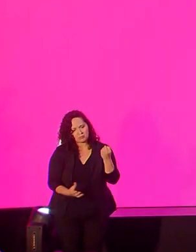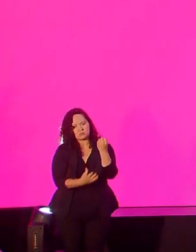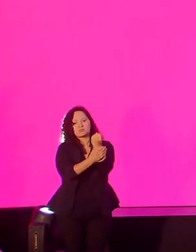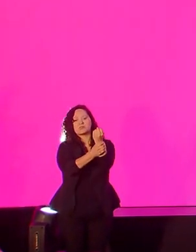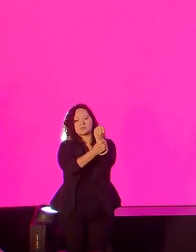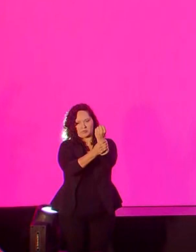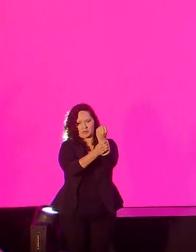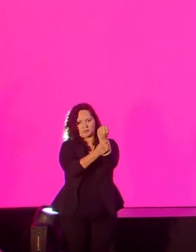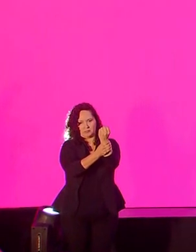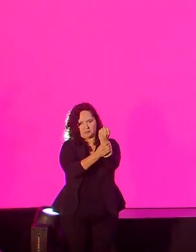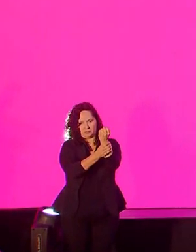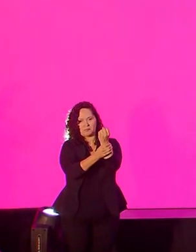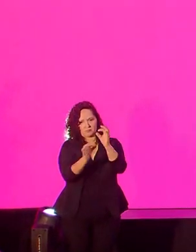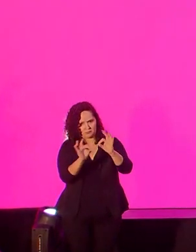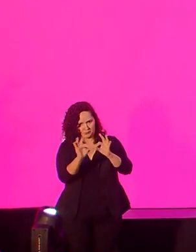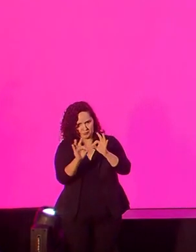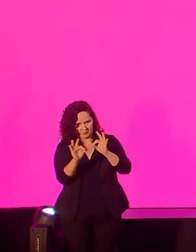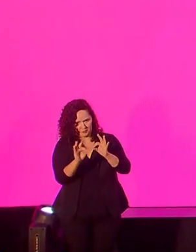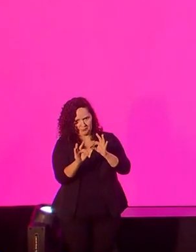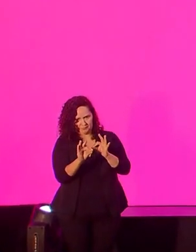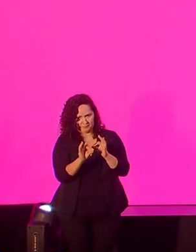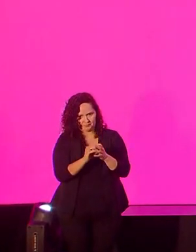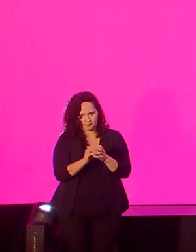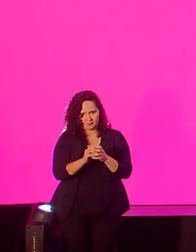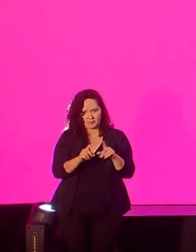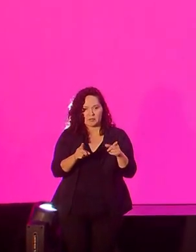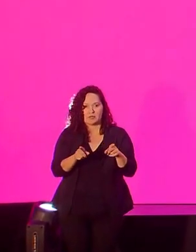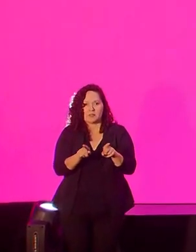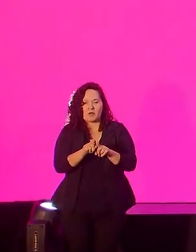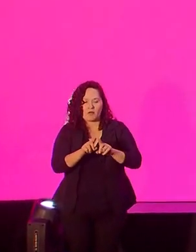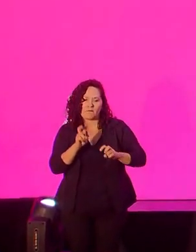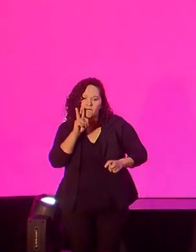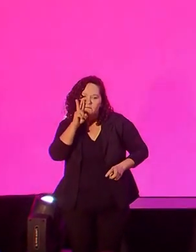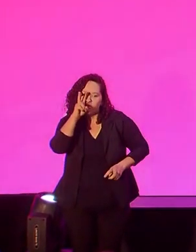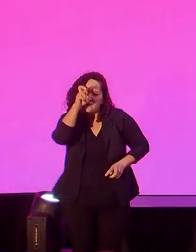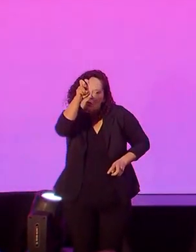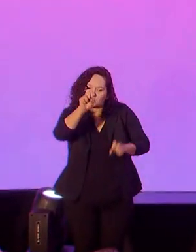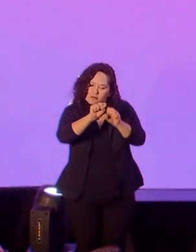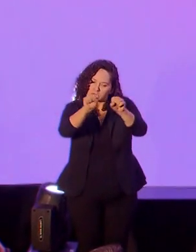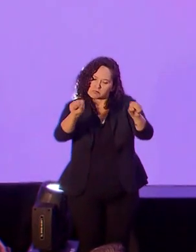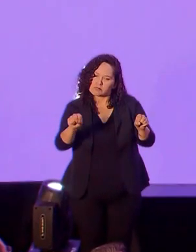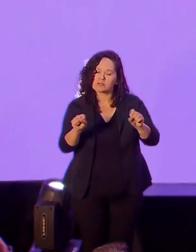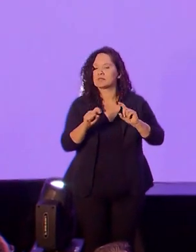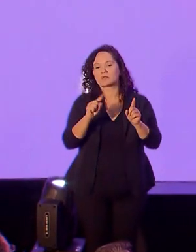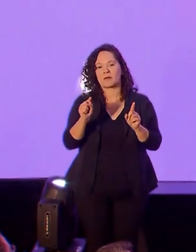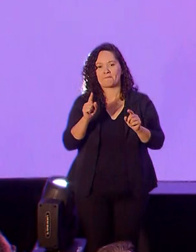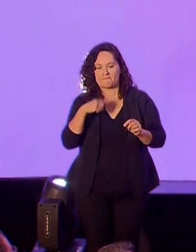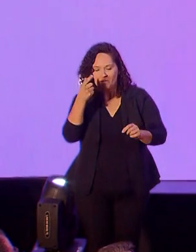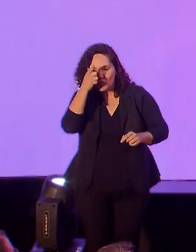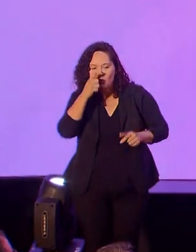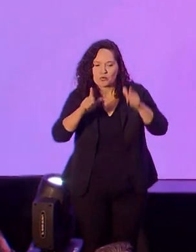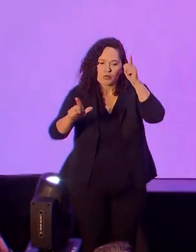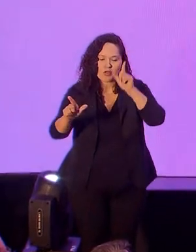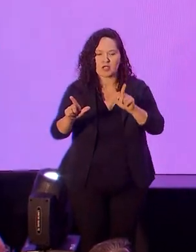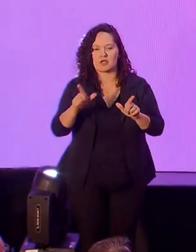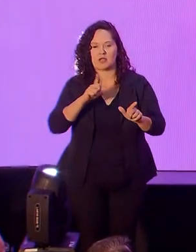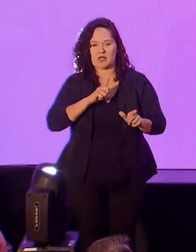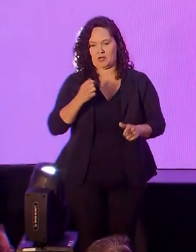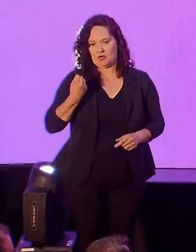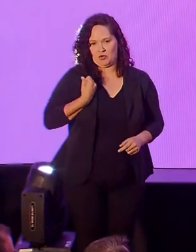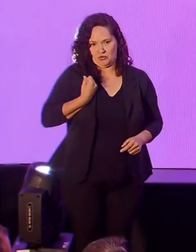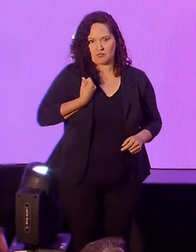todo o processo e isso dá ainda mais força para o SEB no sentido de a gente conseguir ter dados,